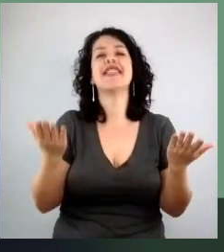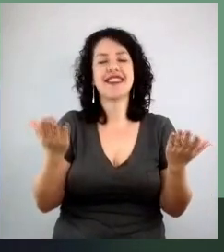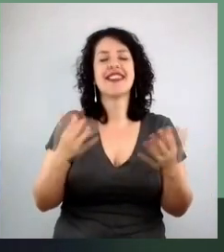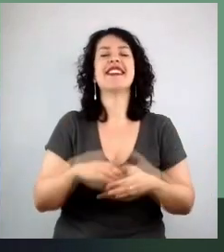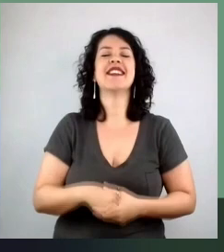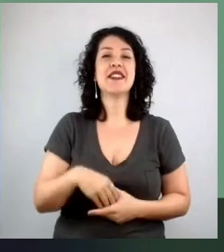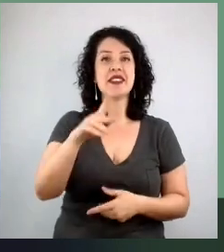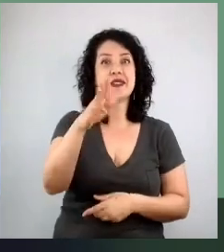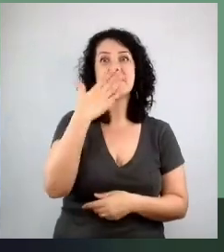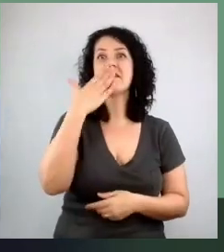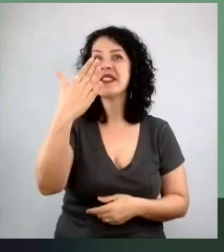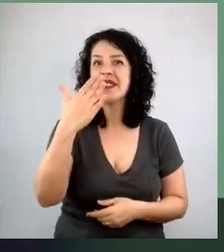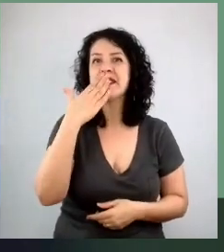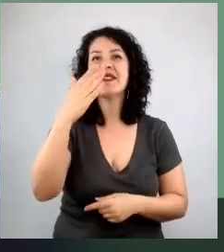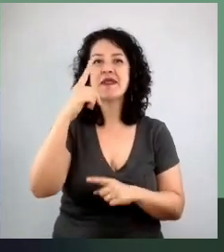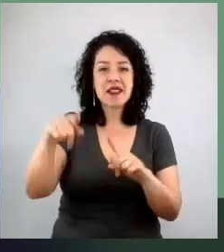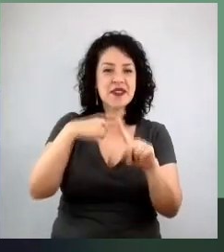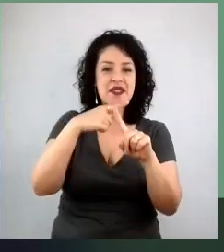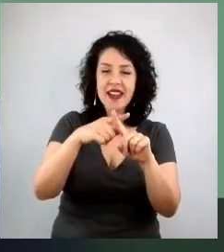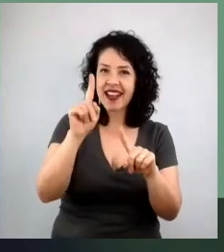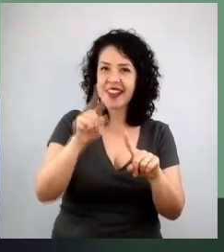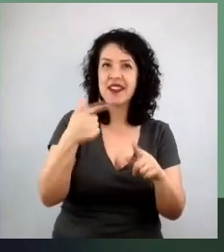medo de deixar ele aberto.